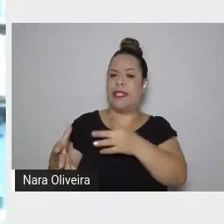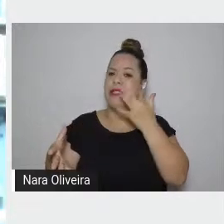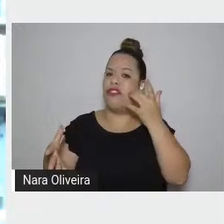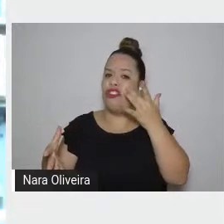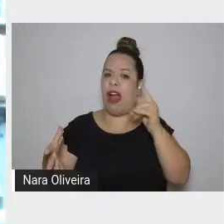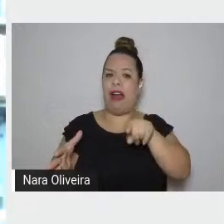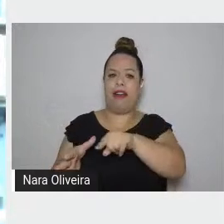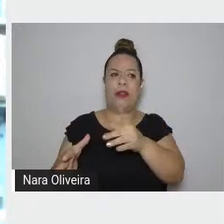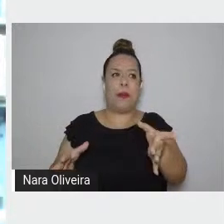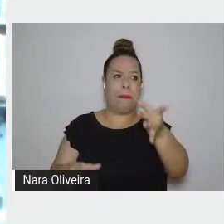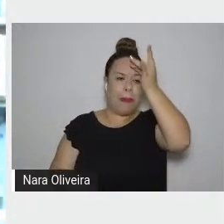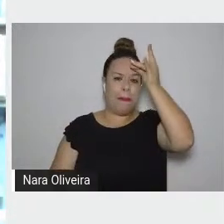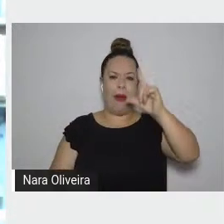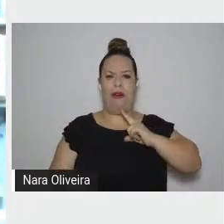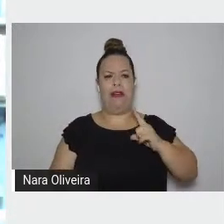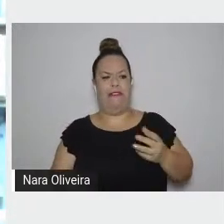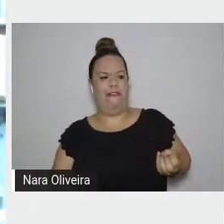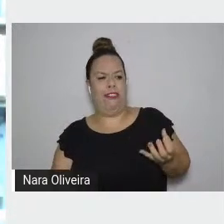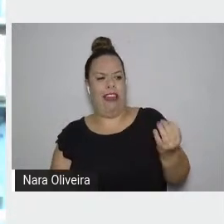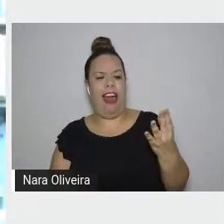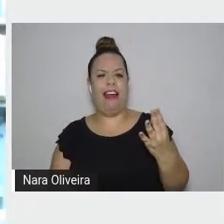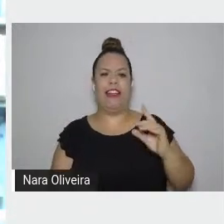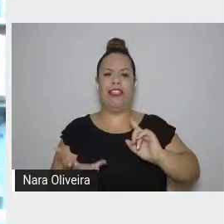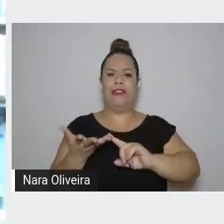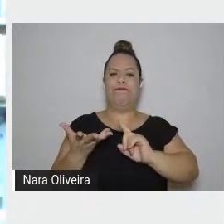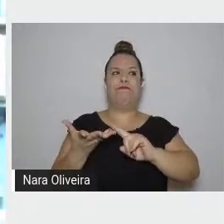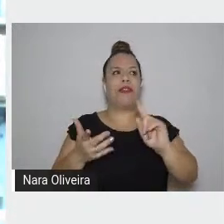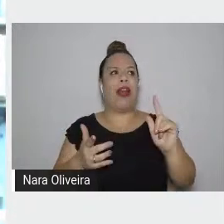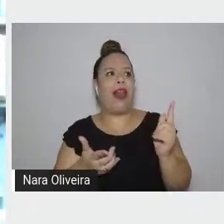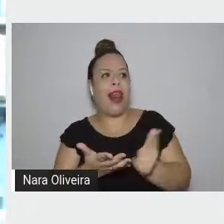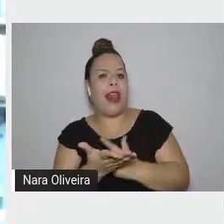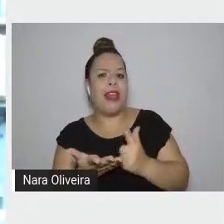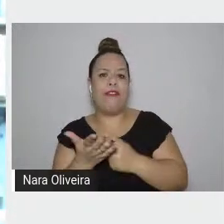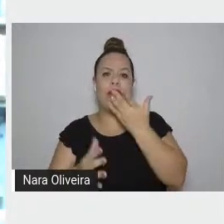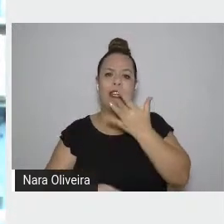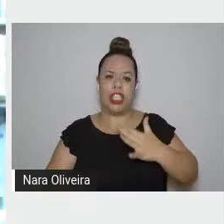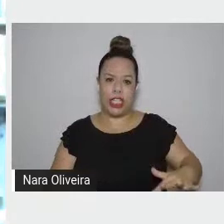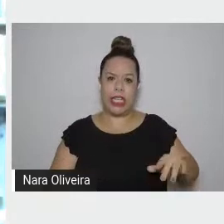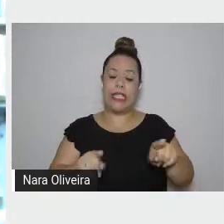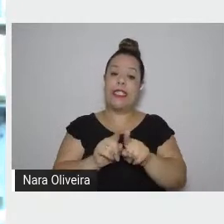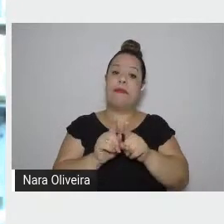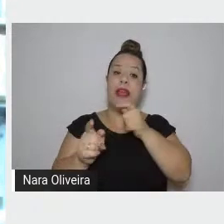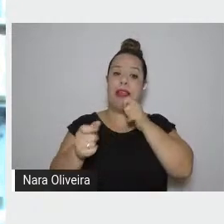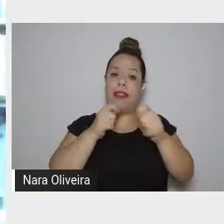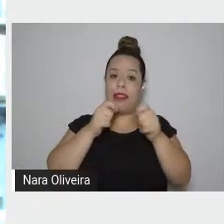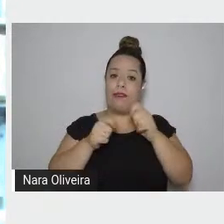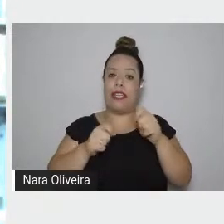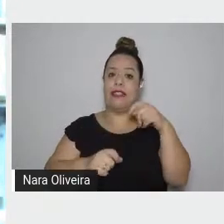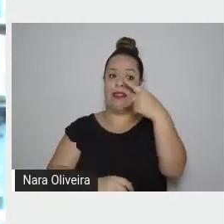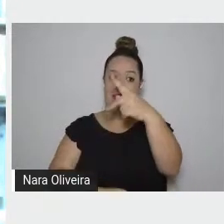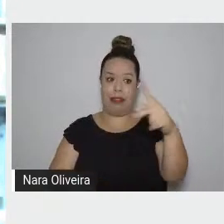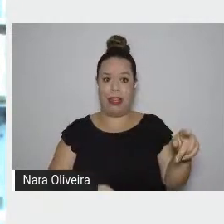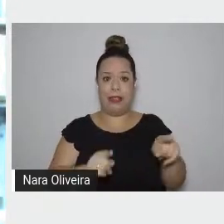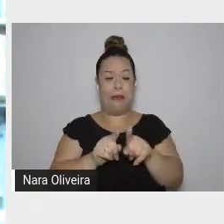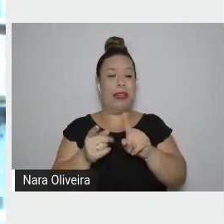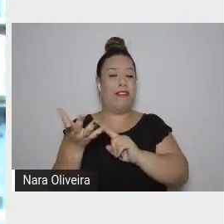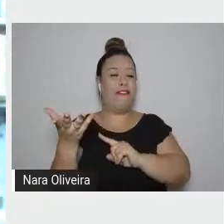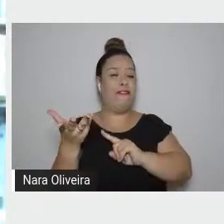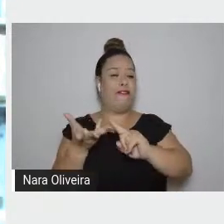viagens, livros infantis e as próprias entrevistas que são numerosíssimas.